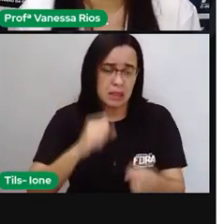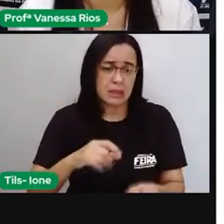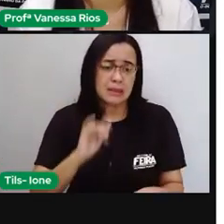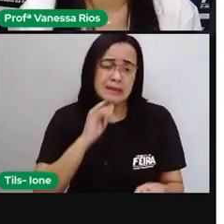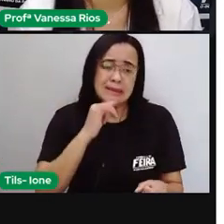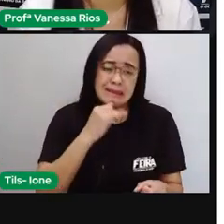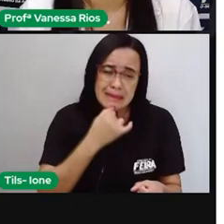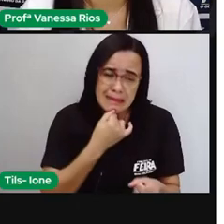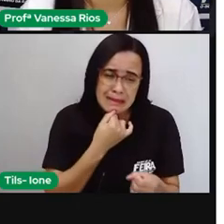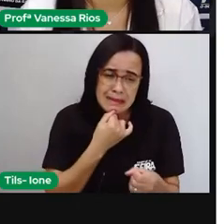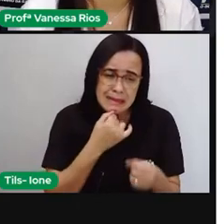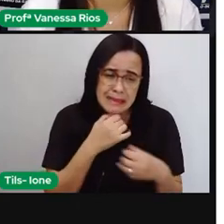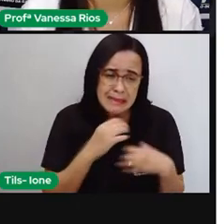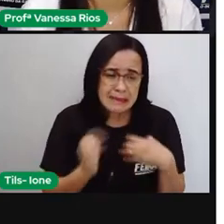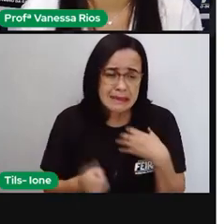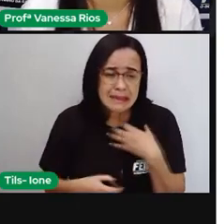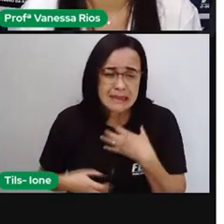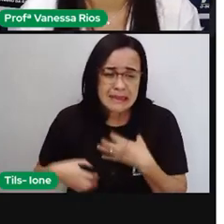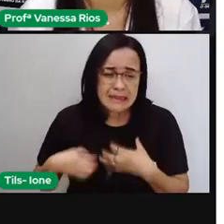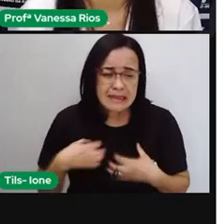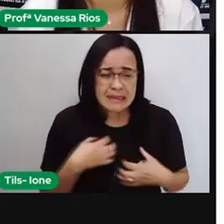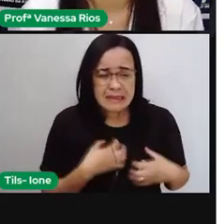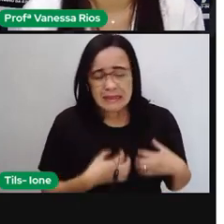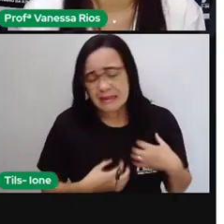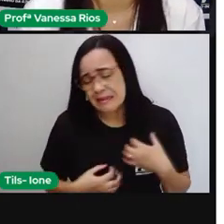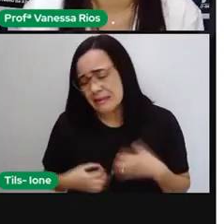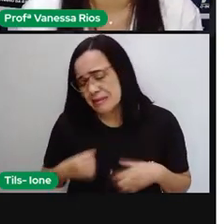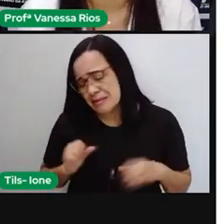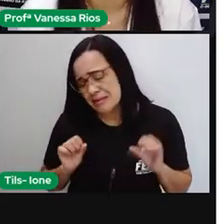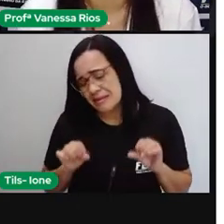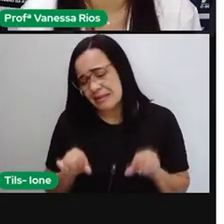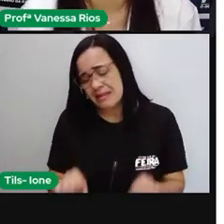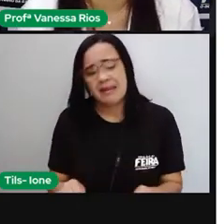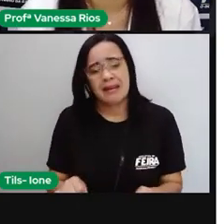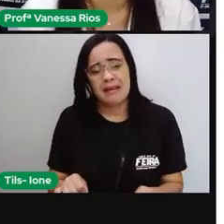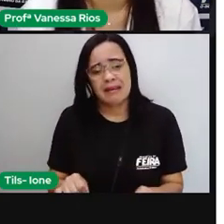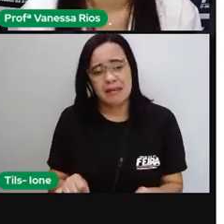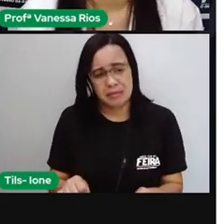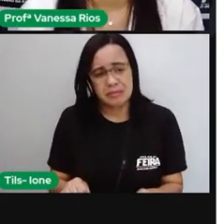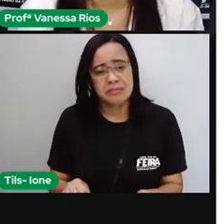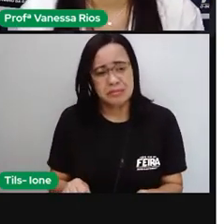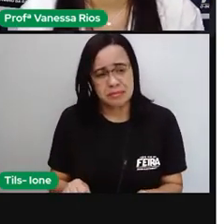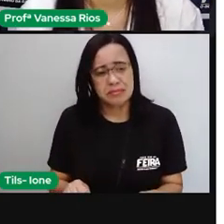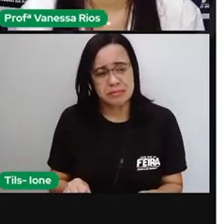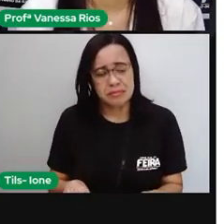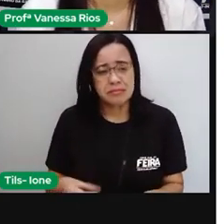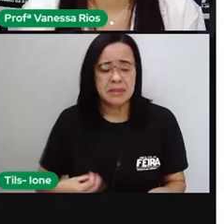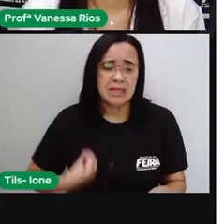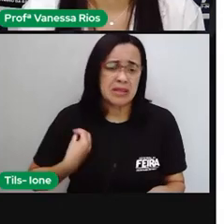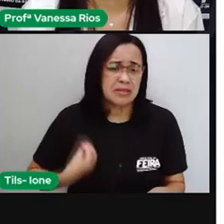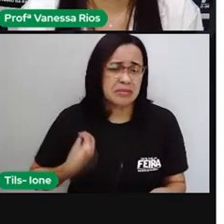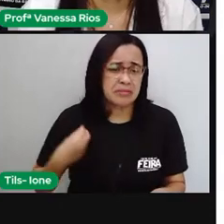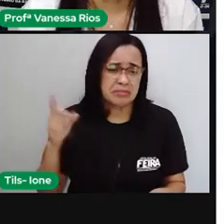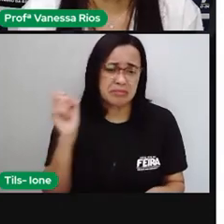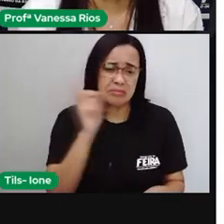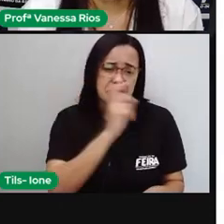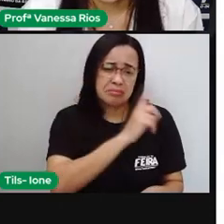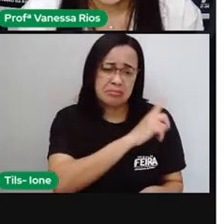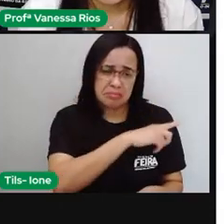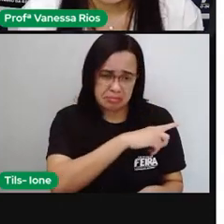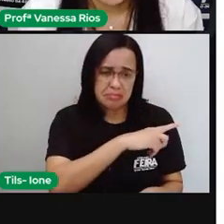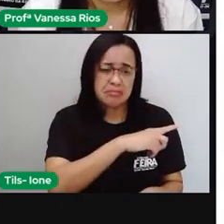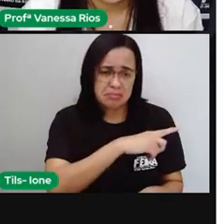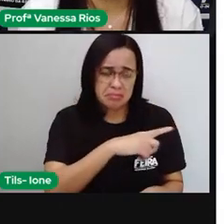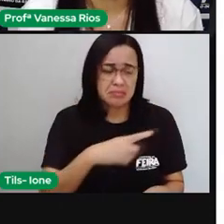tristeza, né, que se abateu na vida dele por não poder fazer aquilo que ele gostava, ele ainda chegou a trabalhar aí como balconista